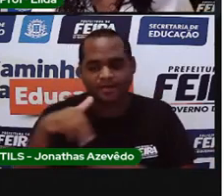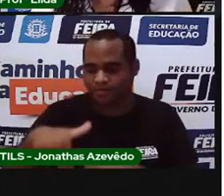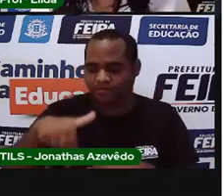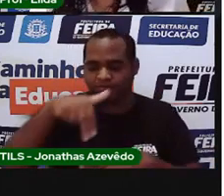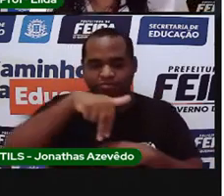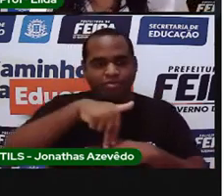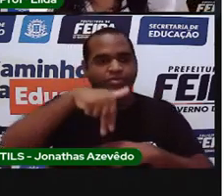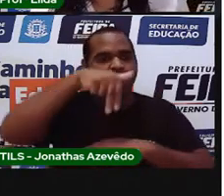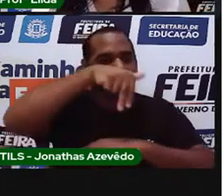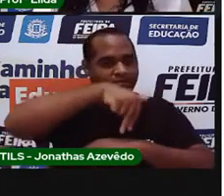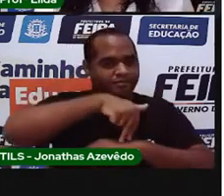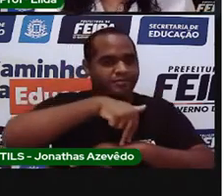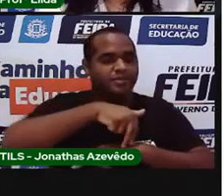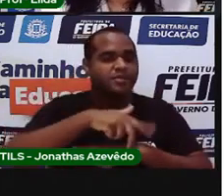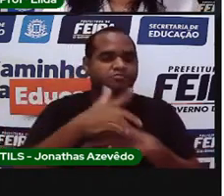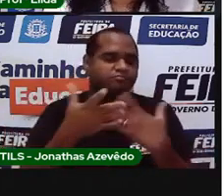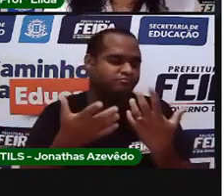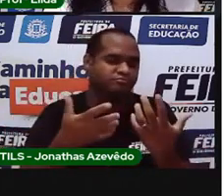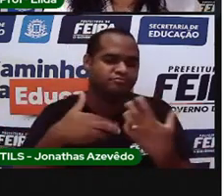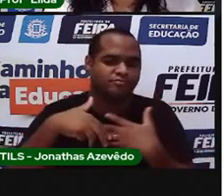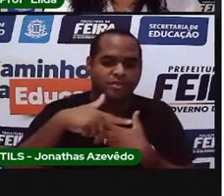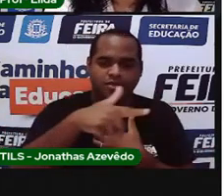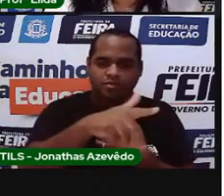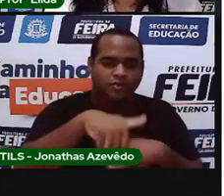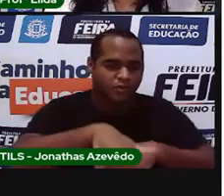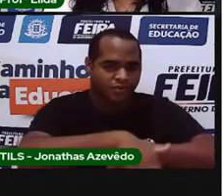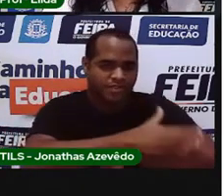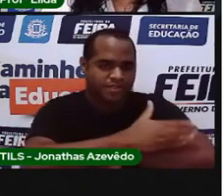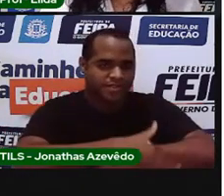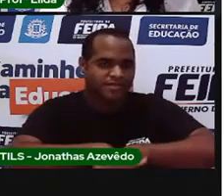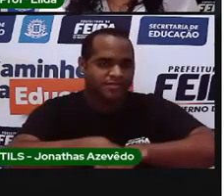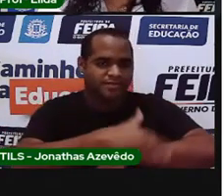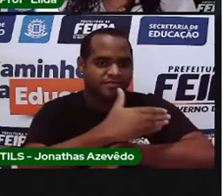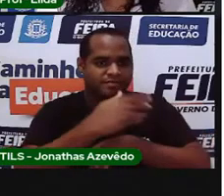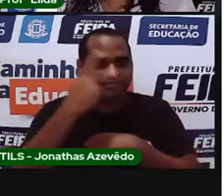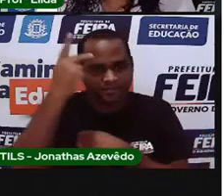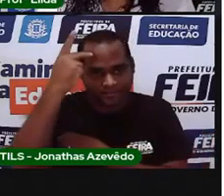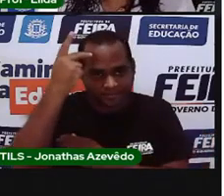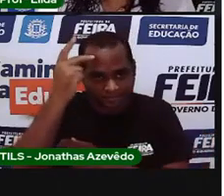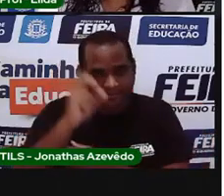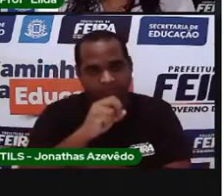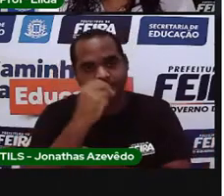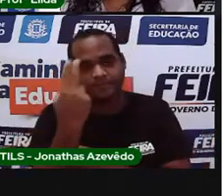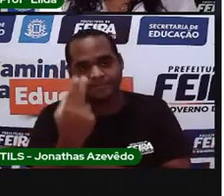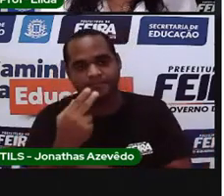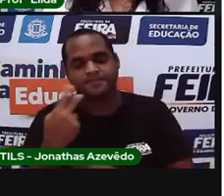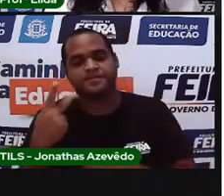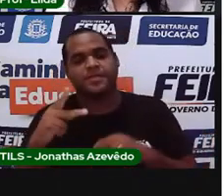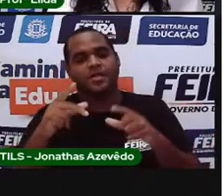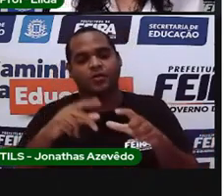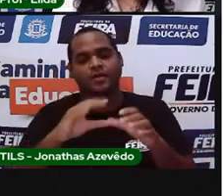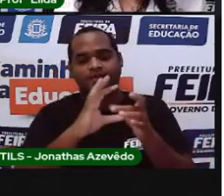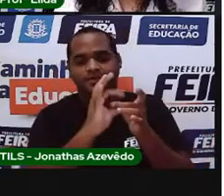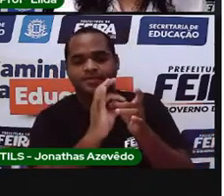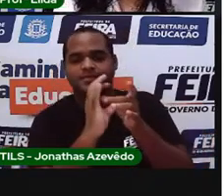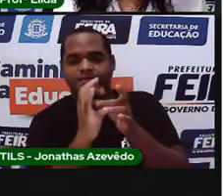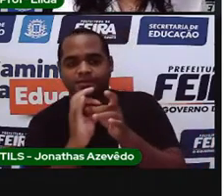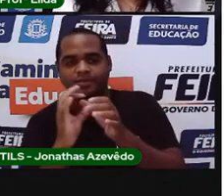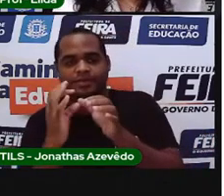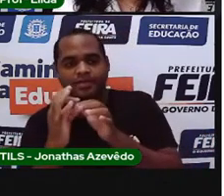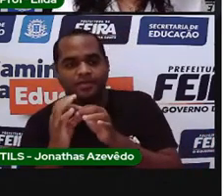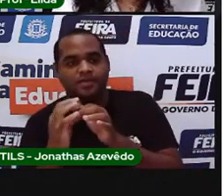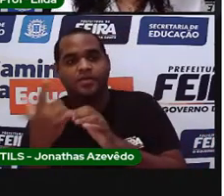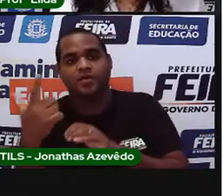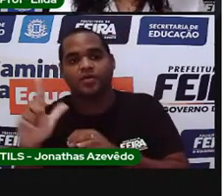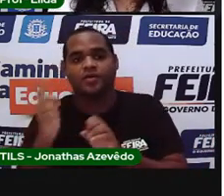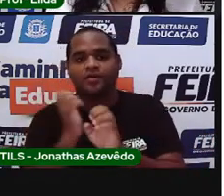Na corrida de rua, como é a São Silvestre. Nas Olimpíadas. Na fila do